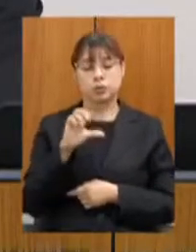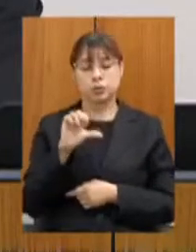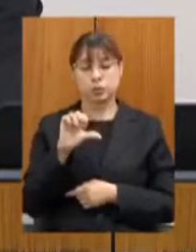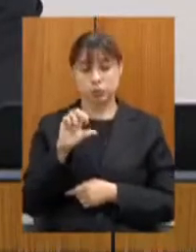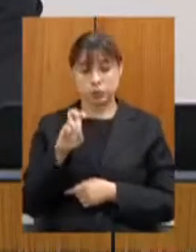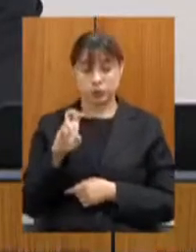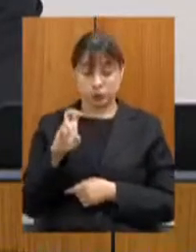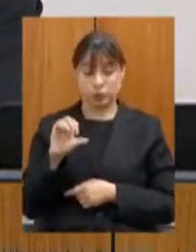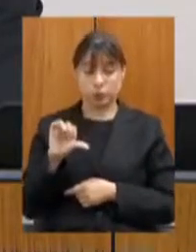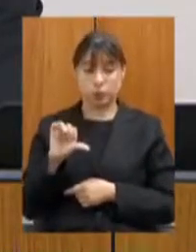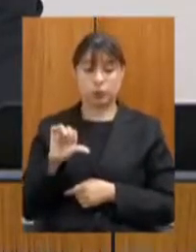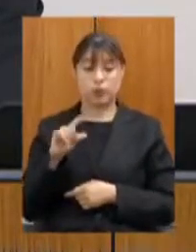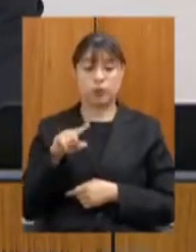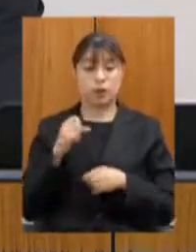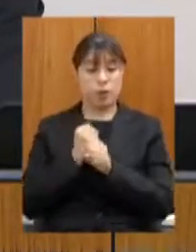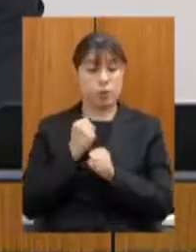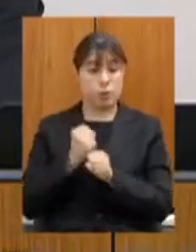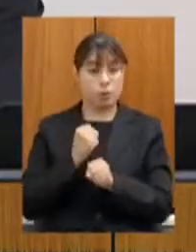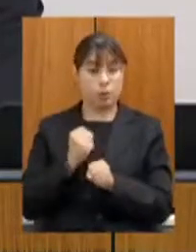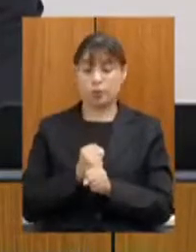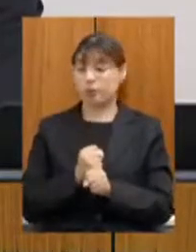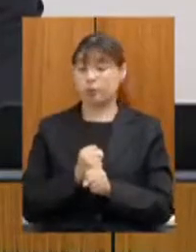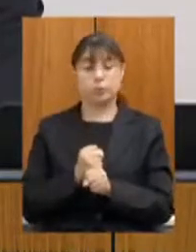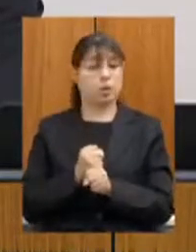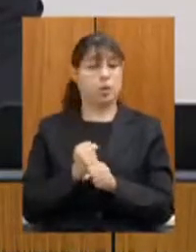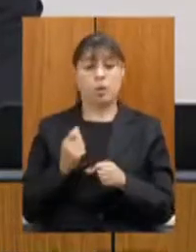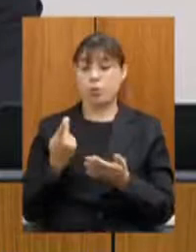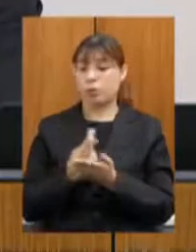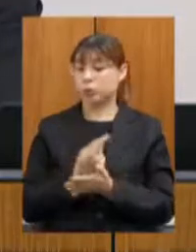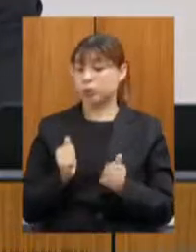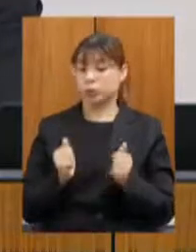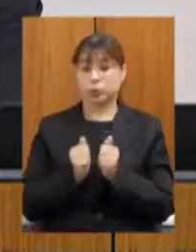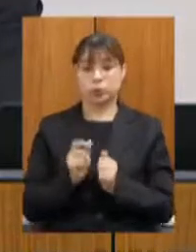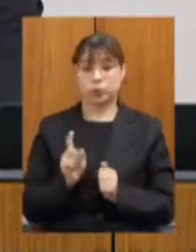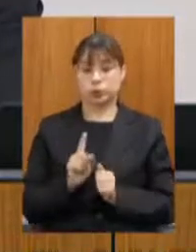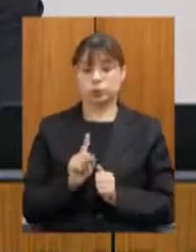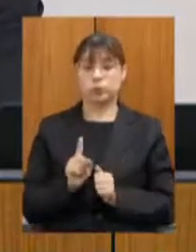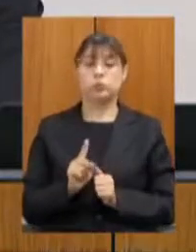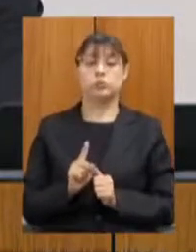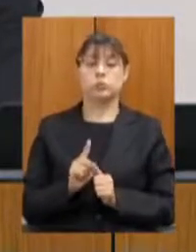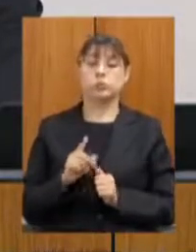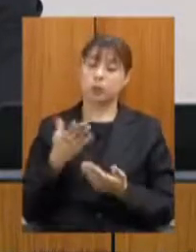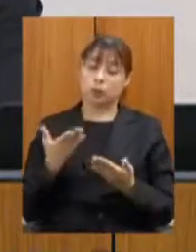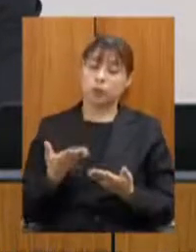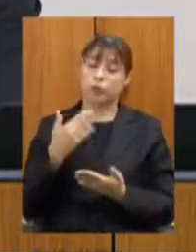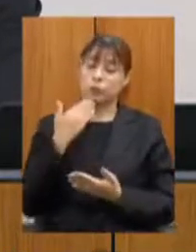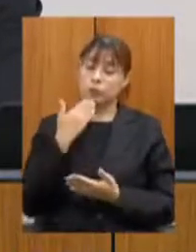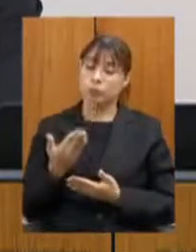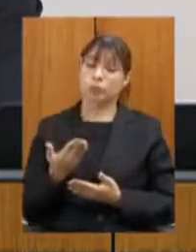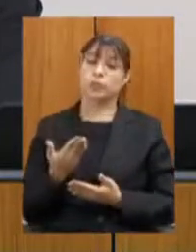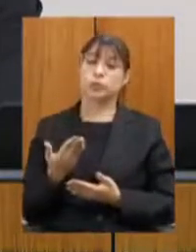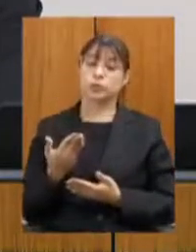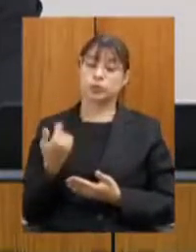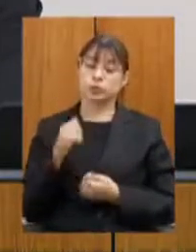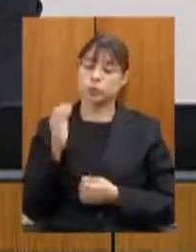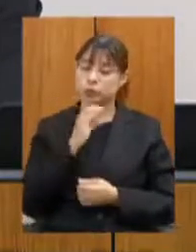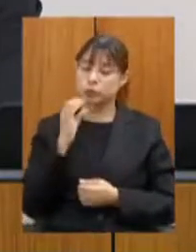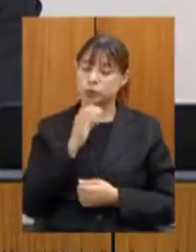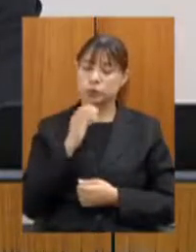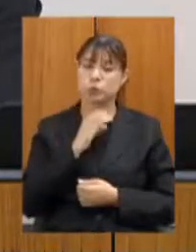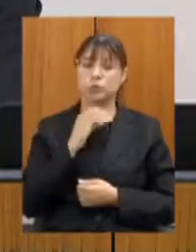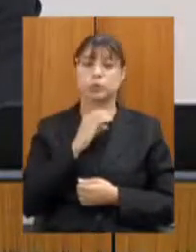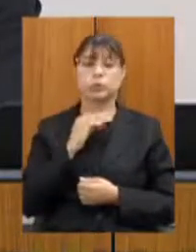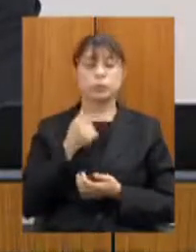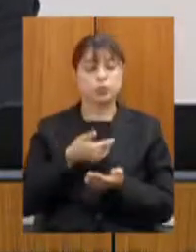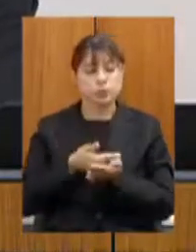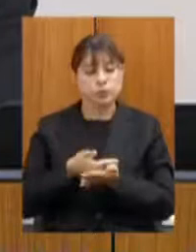obras não serão executadas simultaneamente fecha aspas solicita-se dessa forma que sejam agilizadas as providências